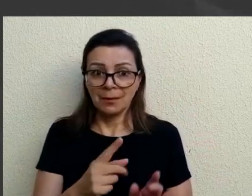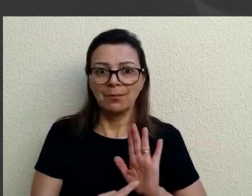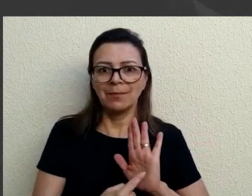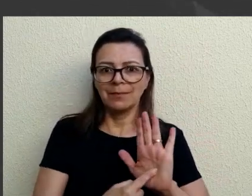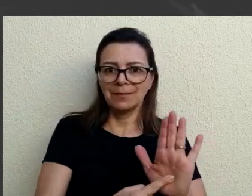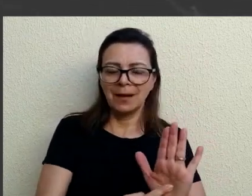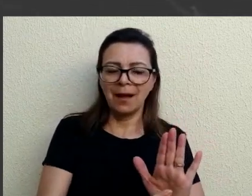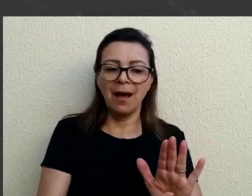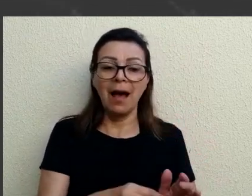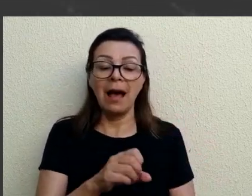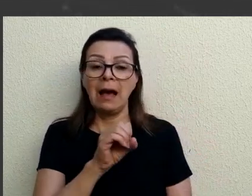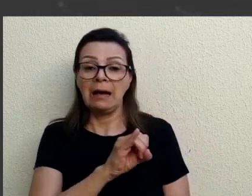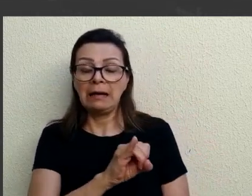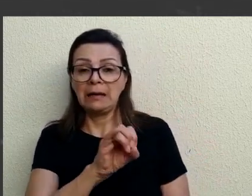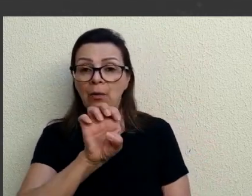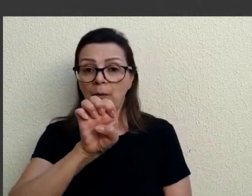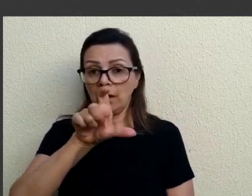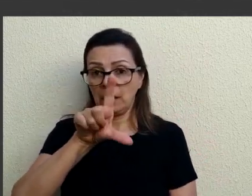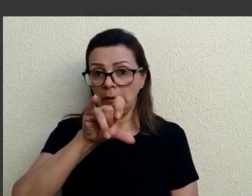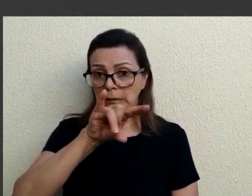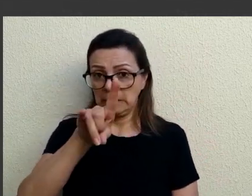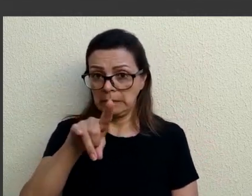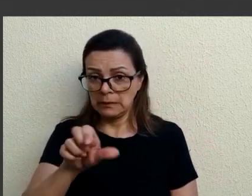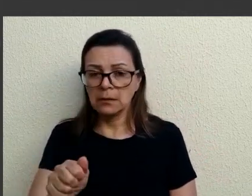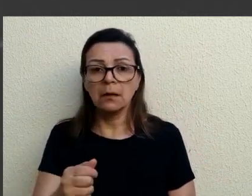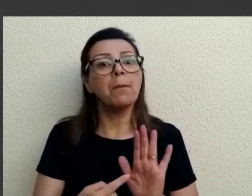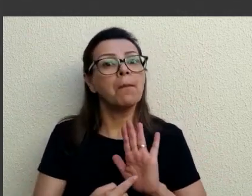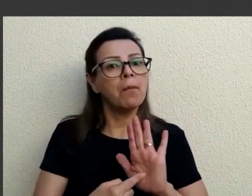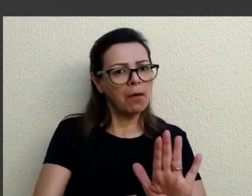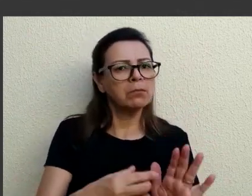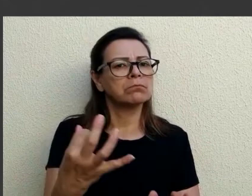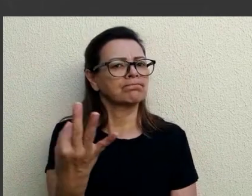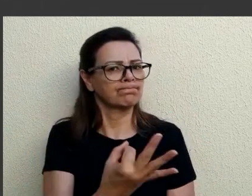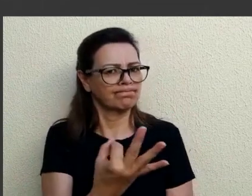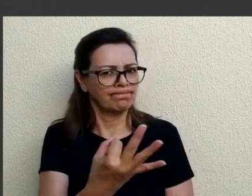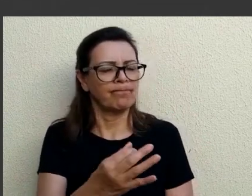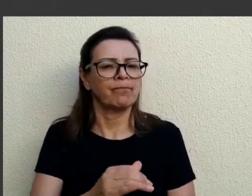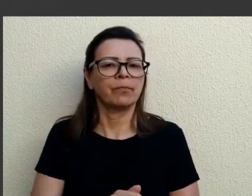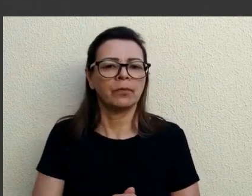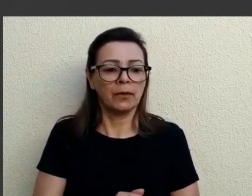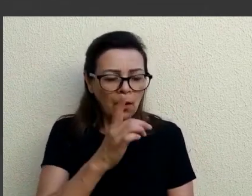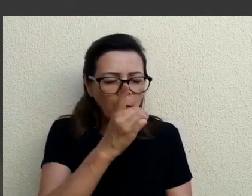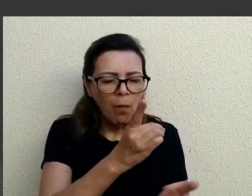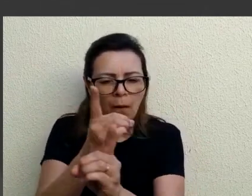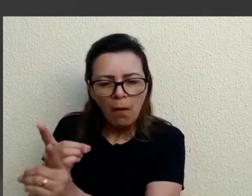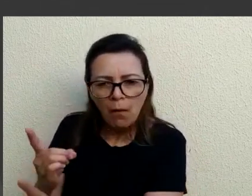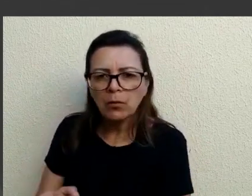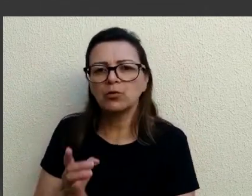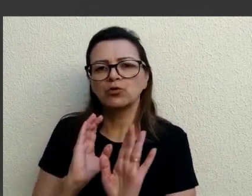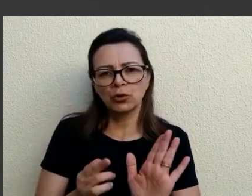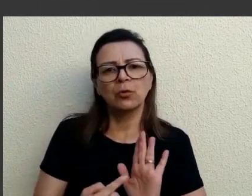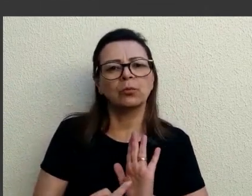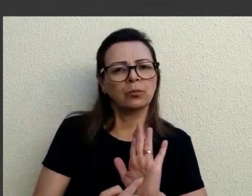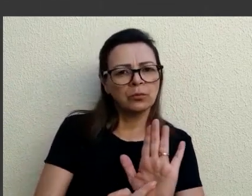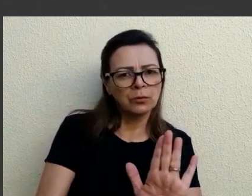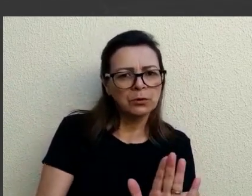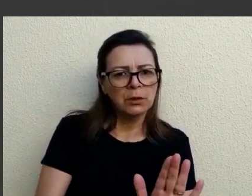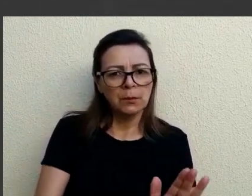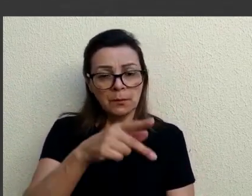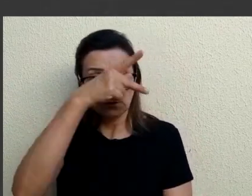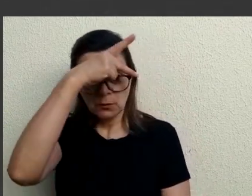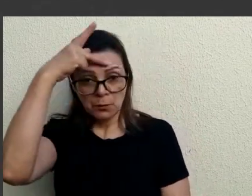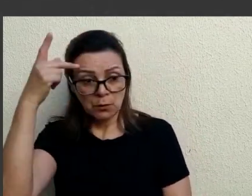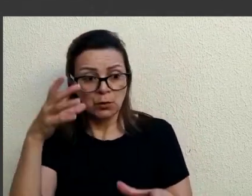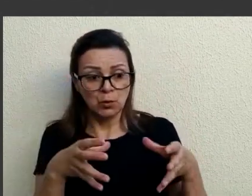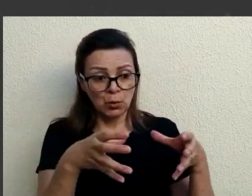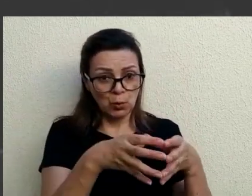consegue detectar. Então, a gente já fez vários testes e continua refazendo e a gente tem encontrado isso. Isso já foi até mostrado